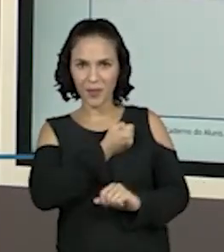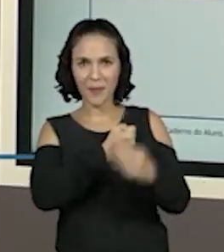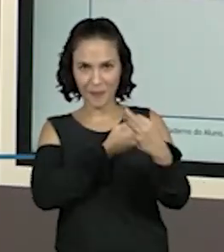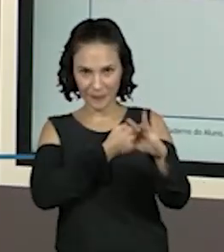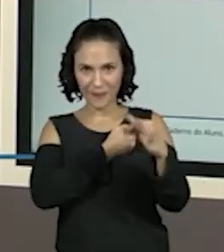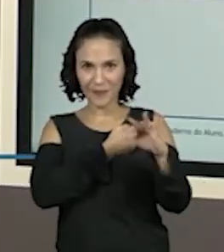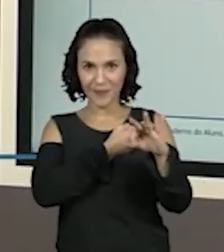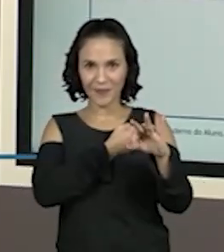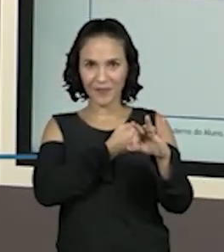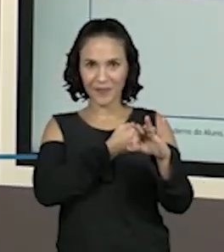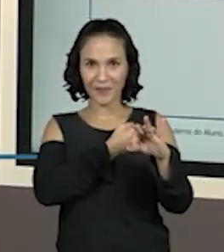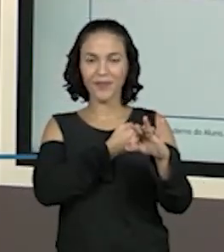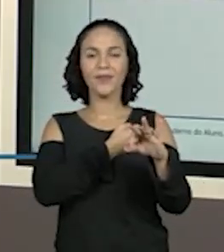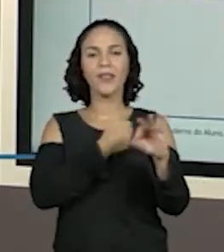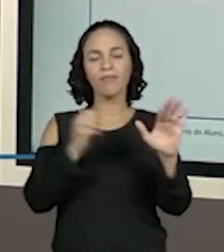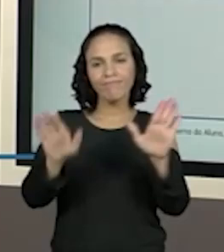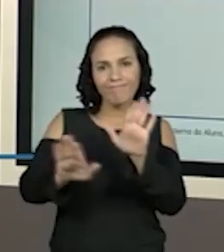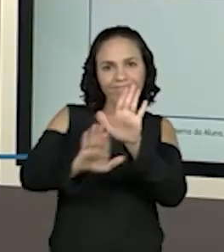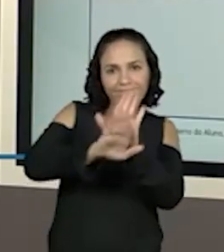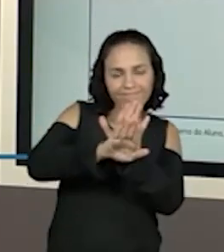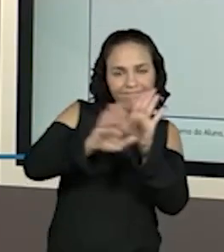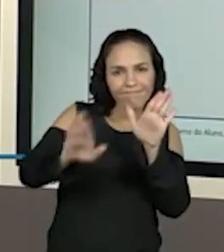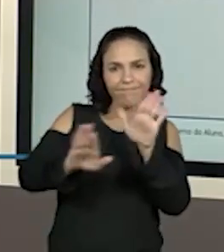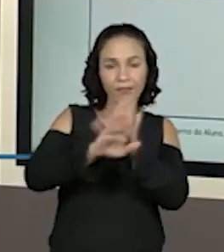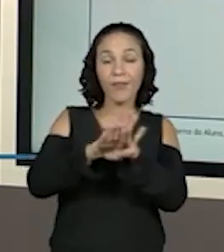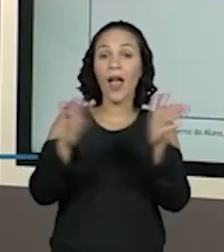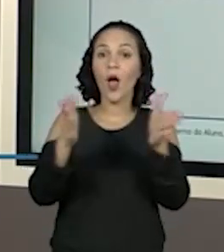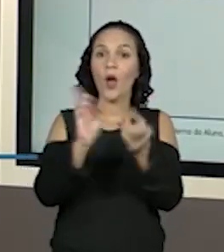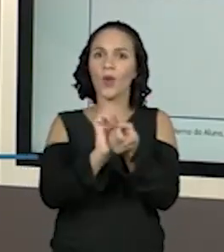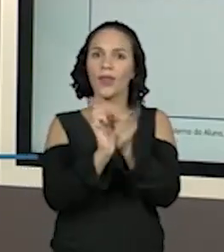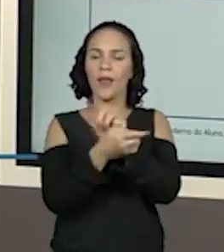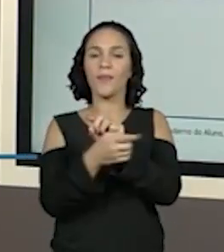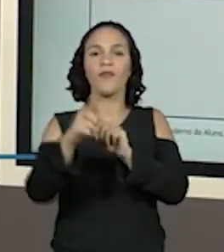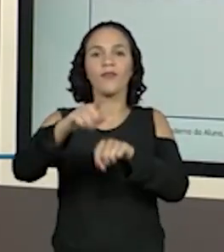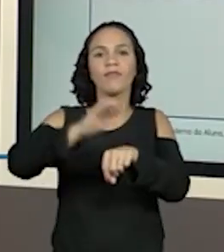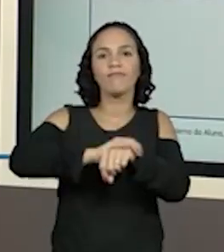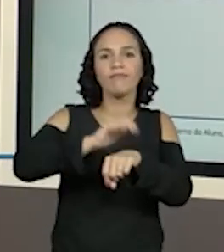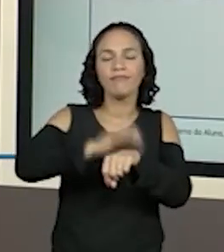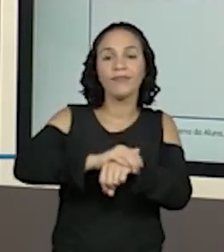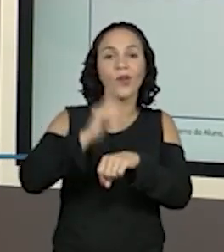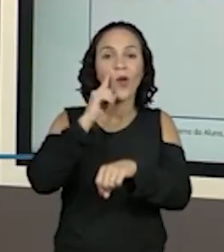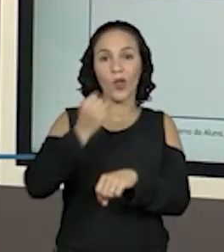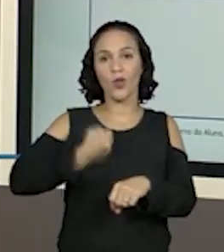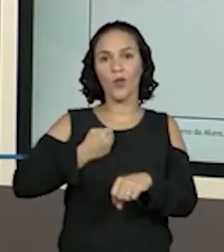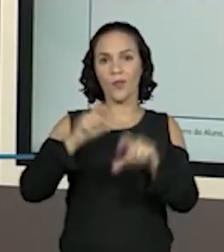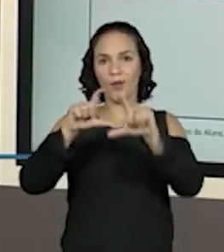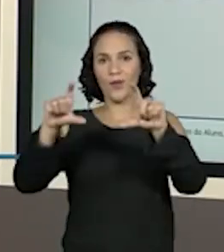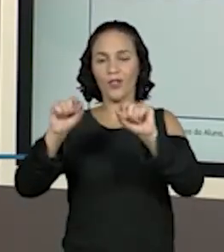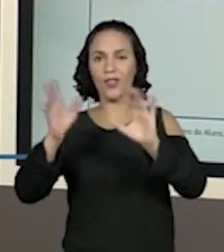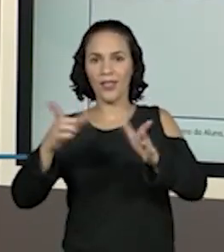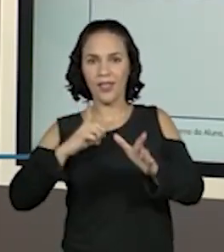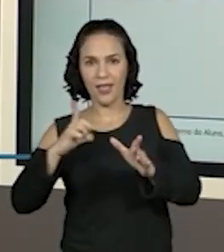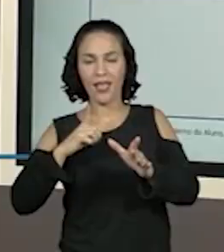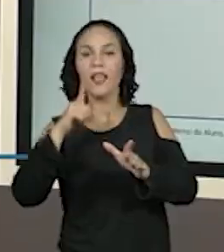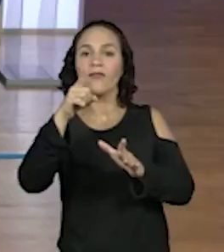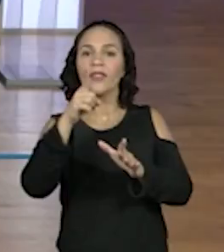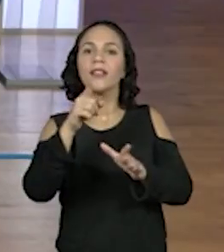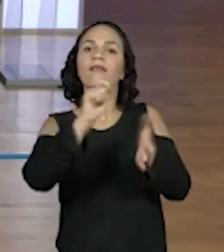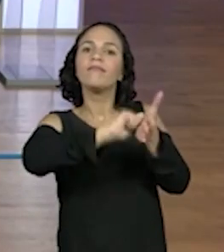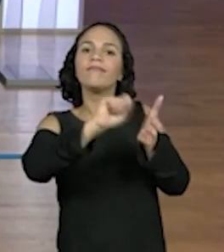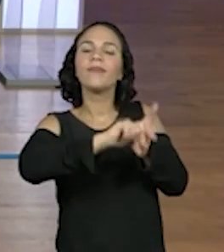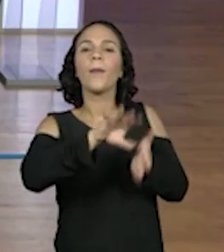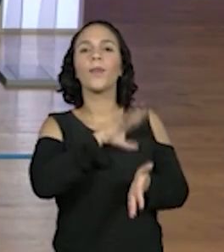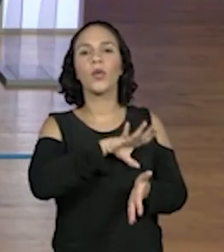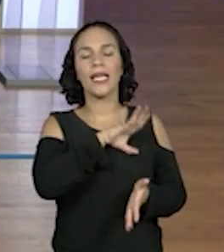formava as fichinhas. Depois ia somando. Agora, vocês vão escrever por extenso. Fica como tarefa para mandar para a gente depois.